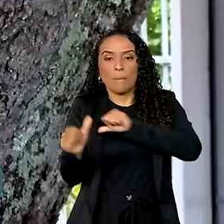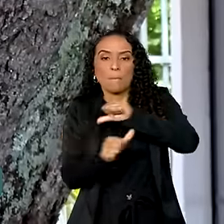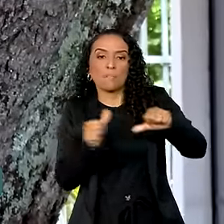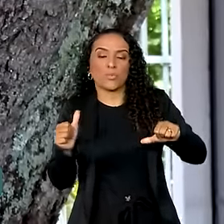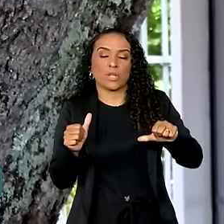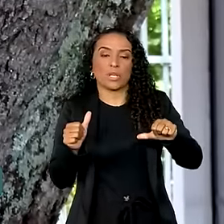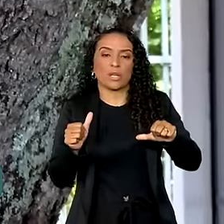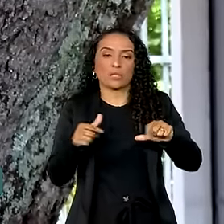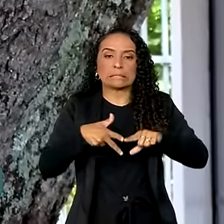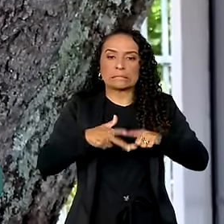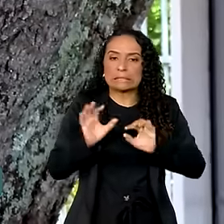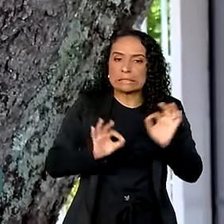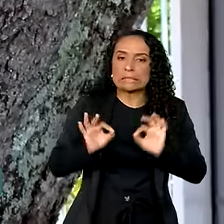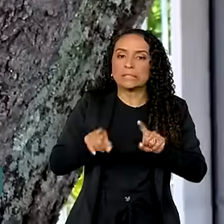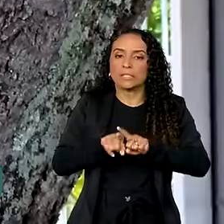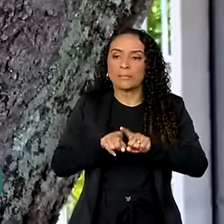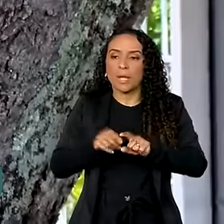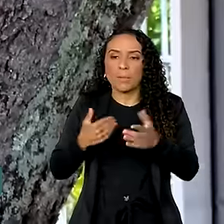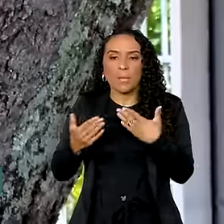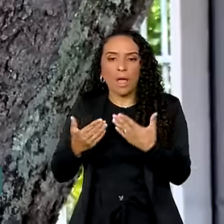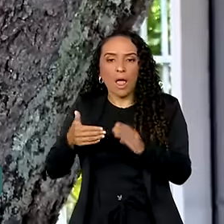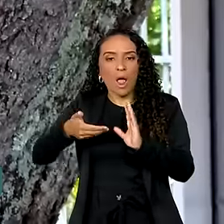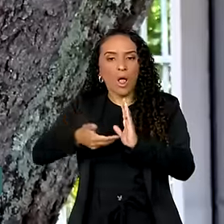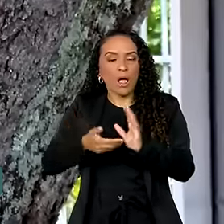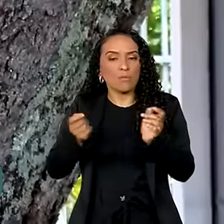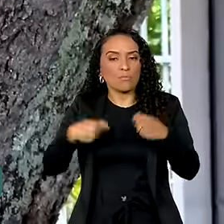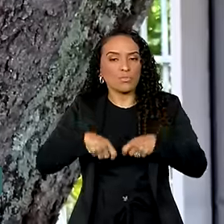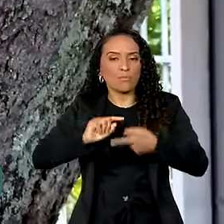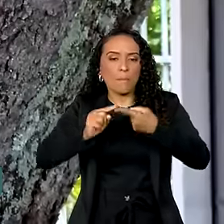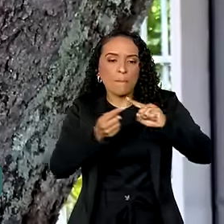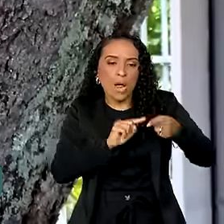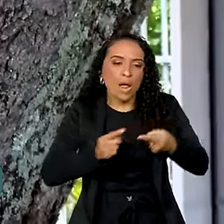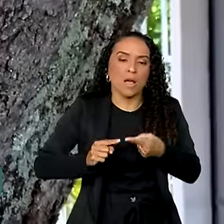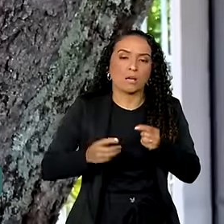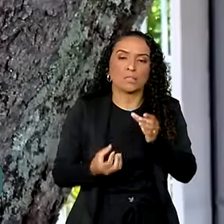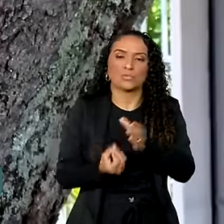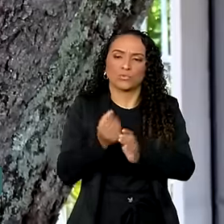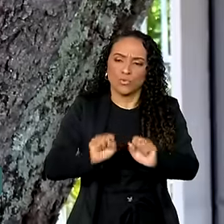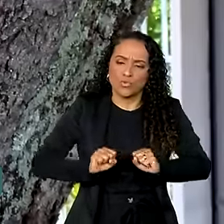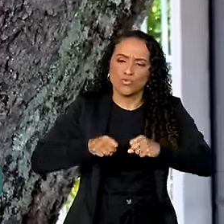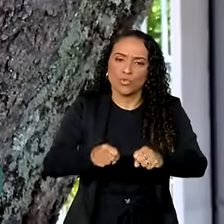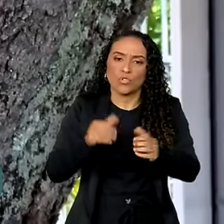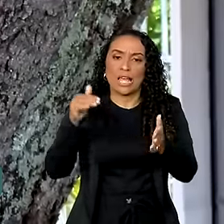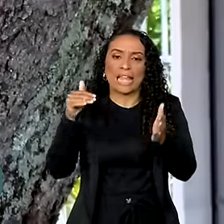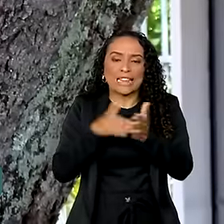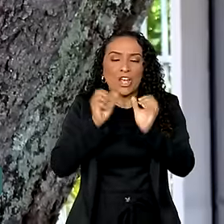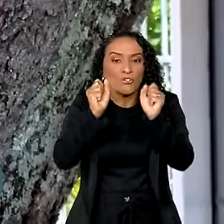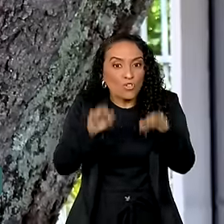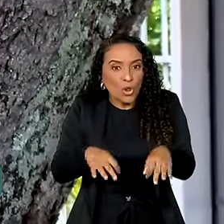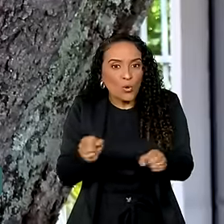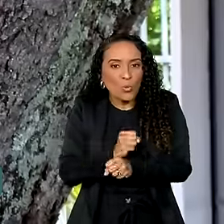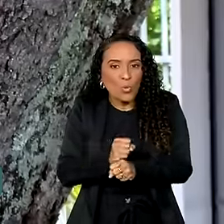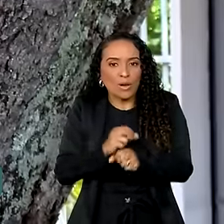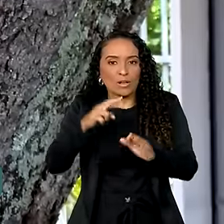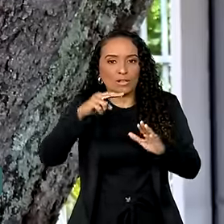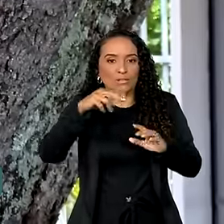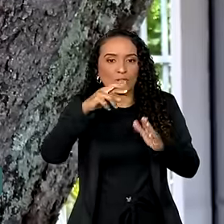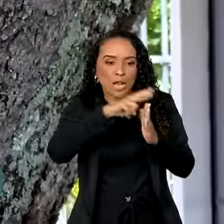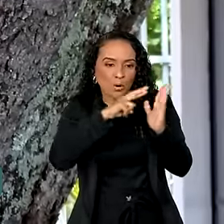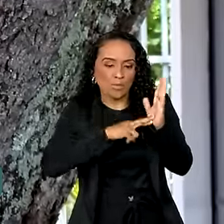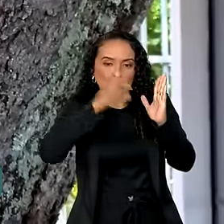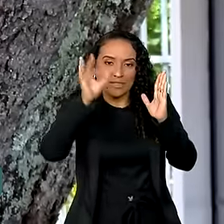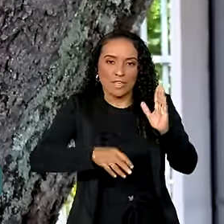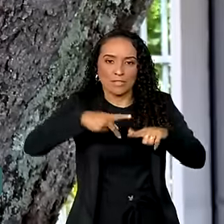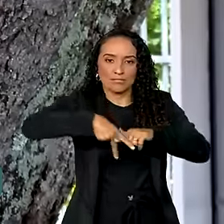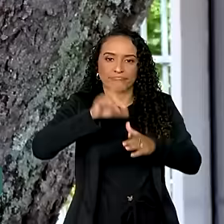e dialogando também com a Câmara, para que a gente possa construir um grande esforço até o final do ano a regulamentação da reforma tributária.